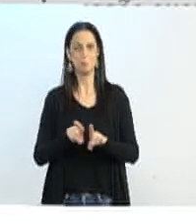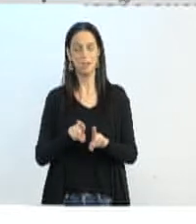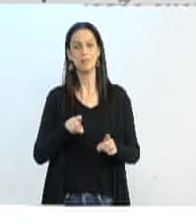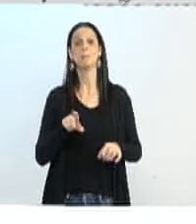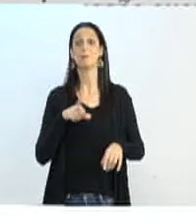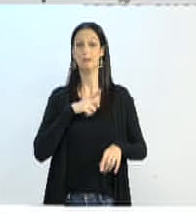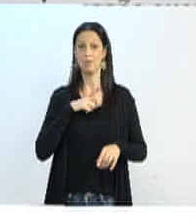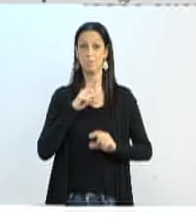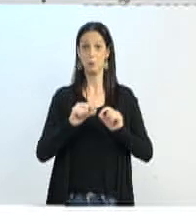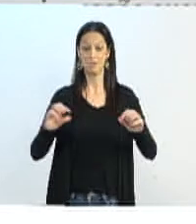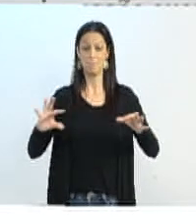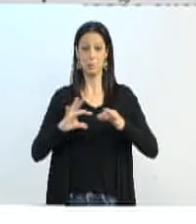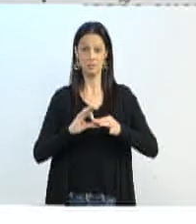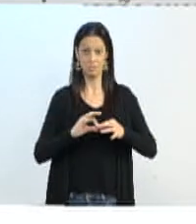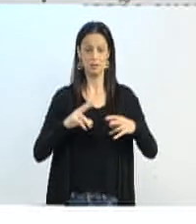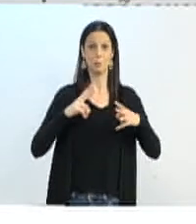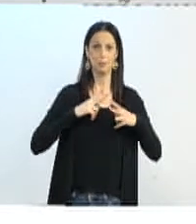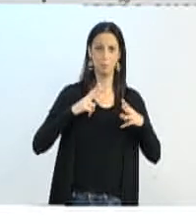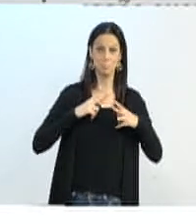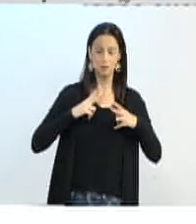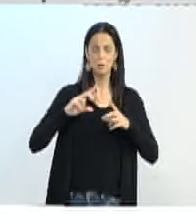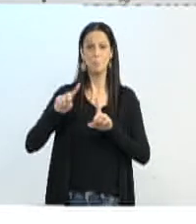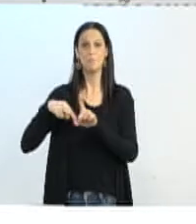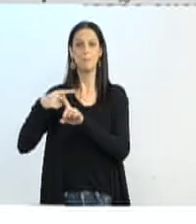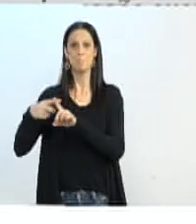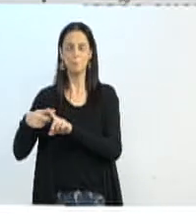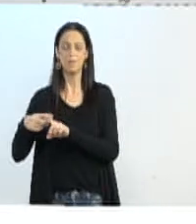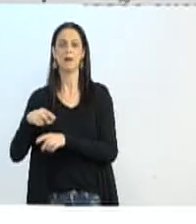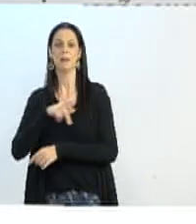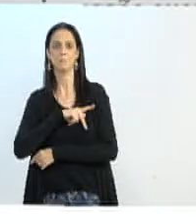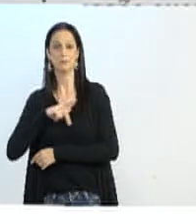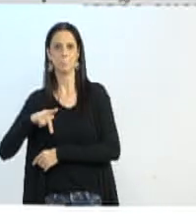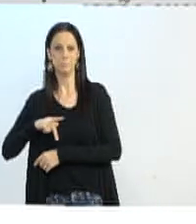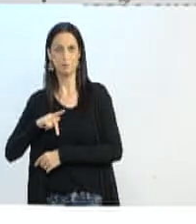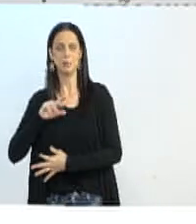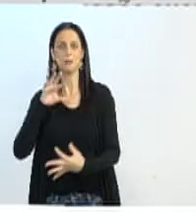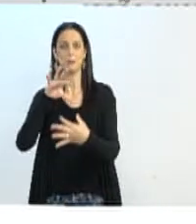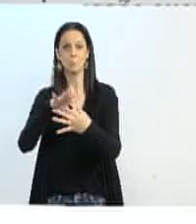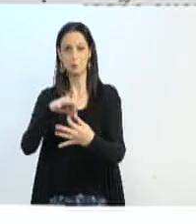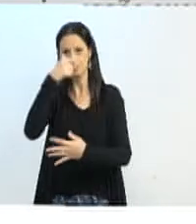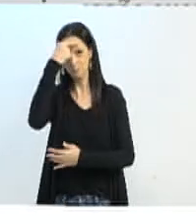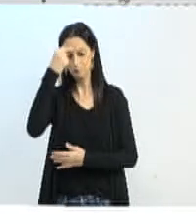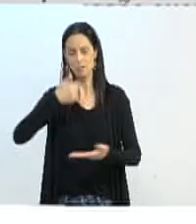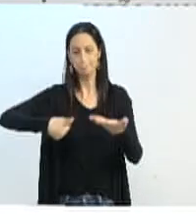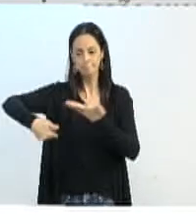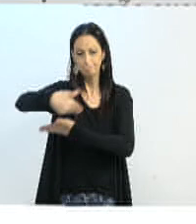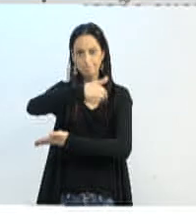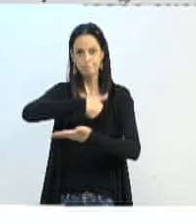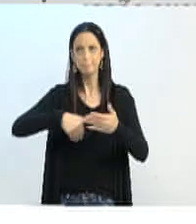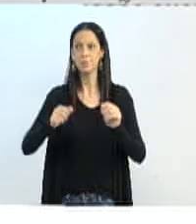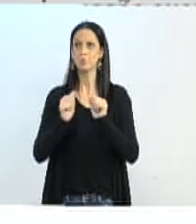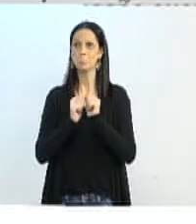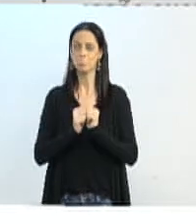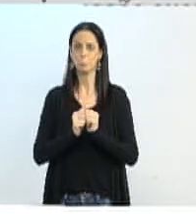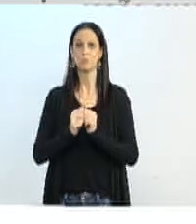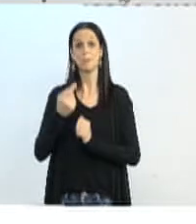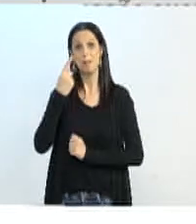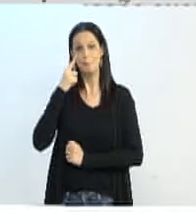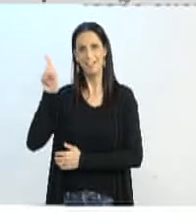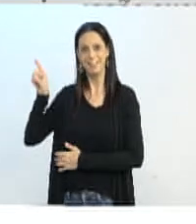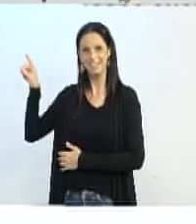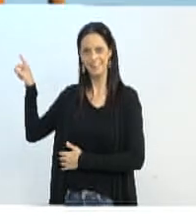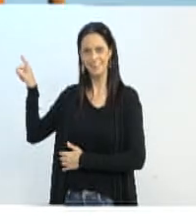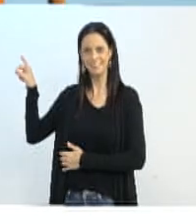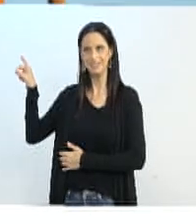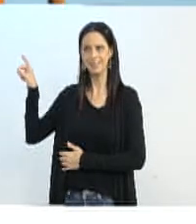setor privado, a academia e o terceiro setor trabalhando em conjunto. Então, estamos trabalhando nessa região, que já